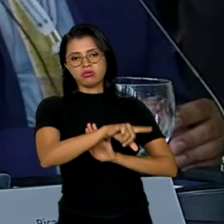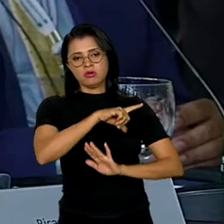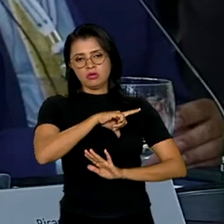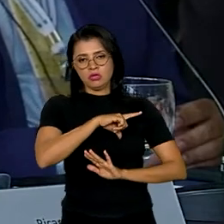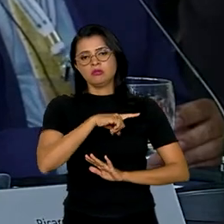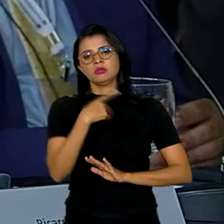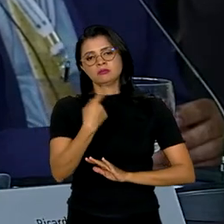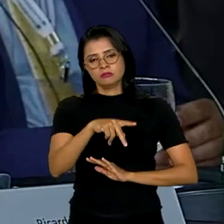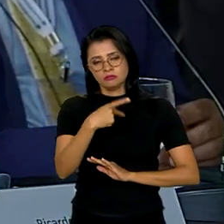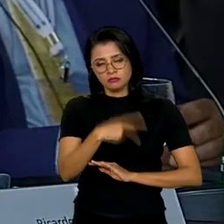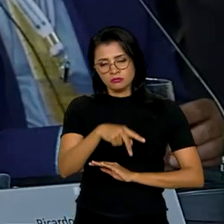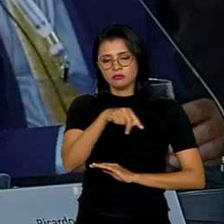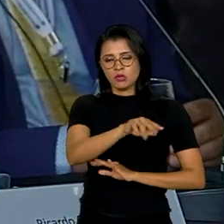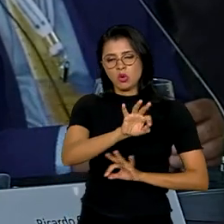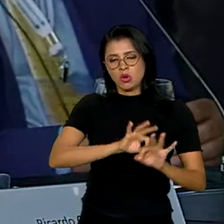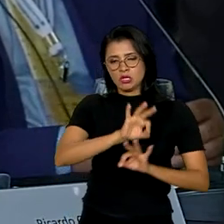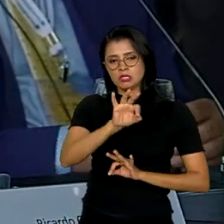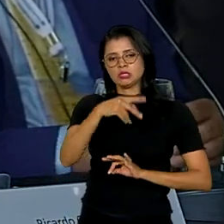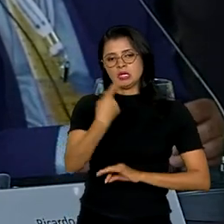crime organizado no país. aí aí E aí lá.